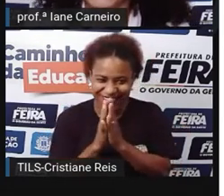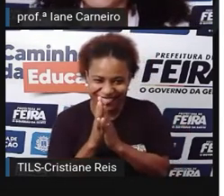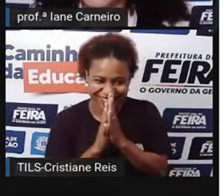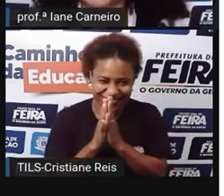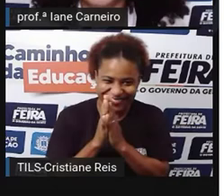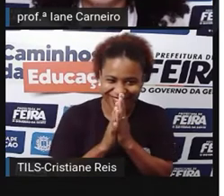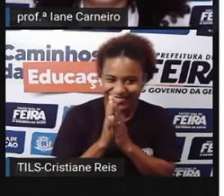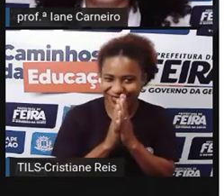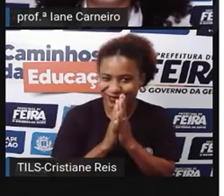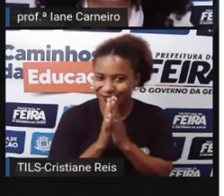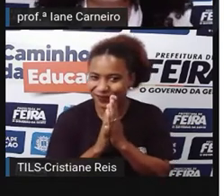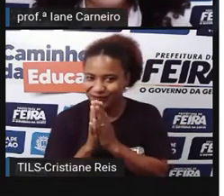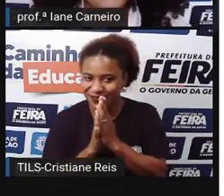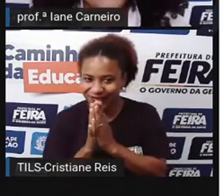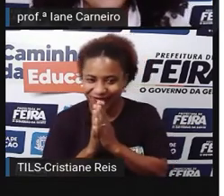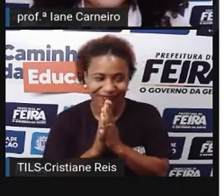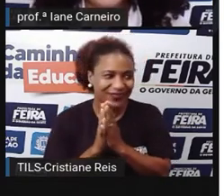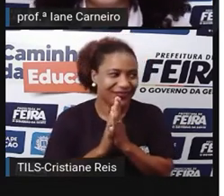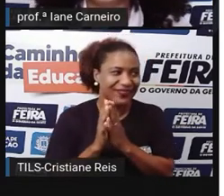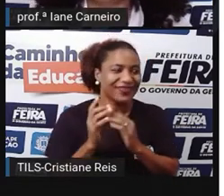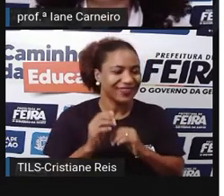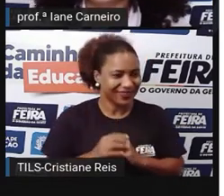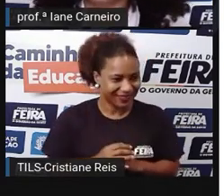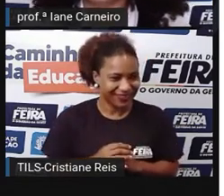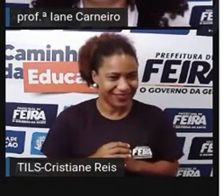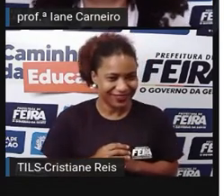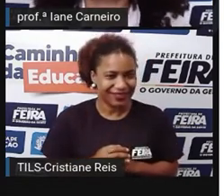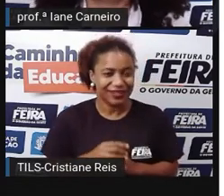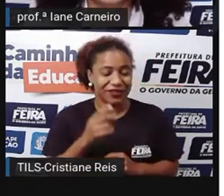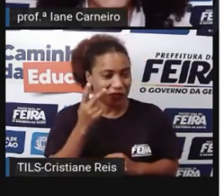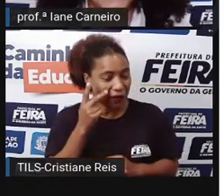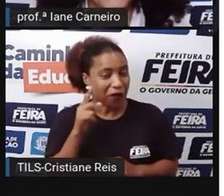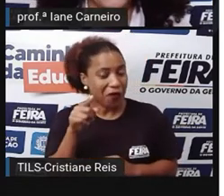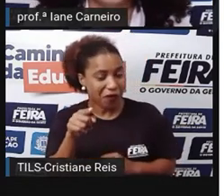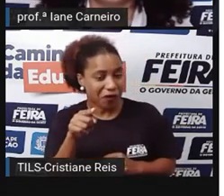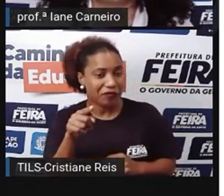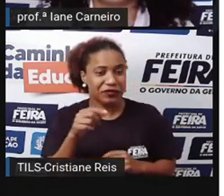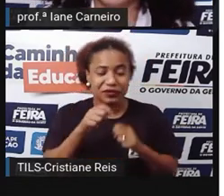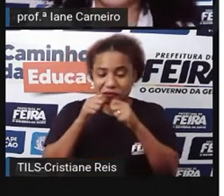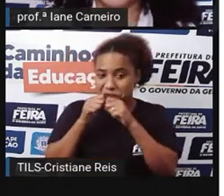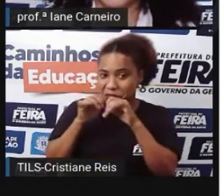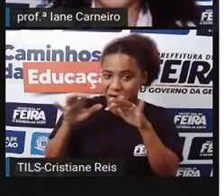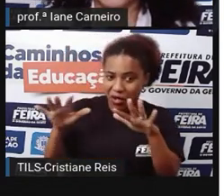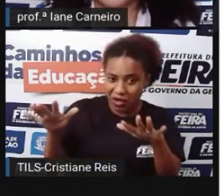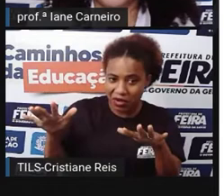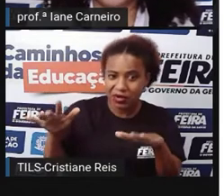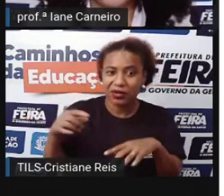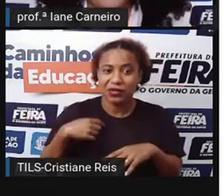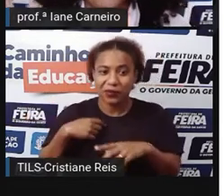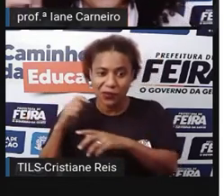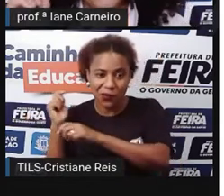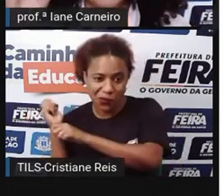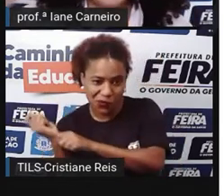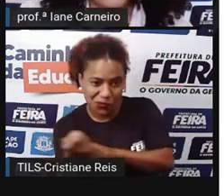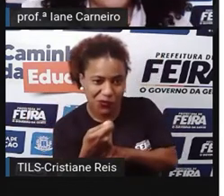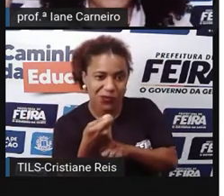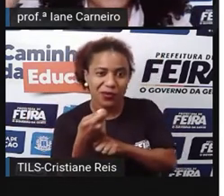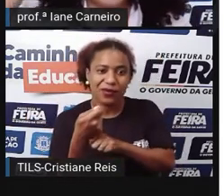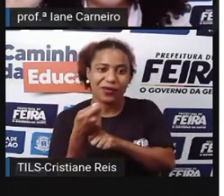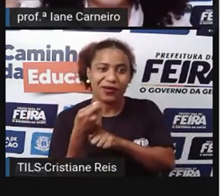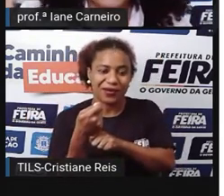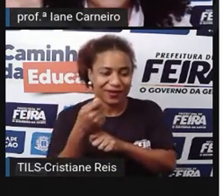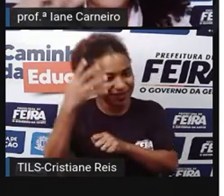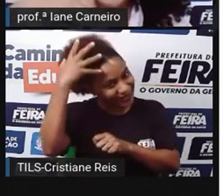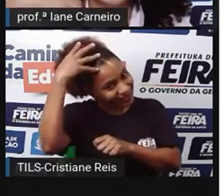fala lá que ele não é pra o Chico Bento espalhar a notícia aí de como é que prende ele, como, prende não, de como